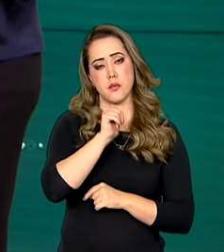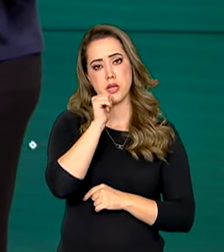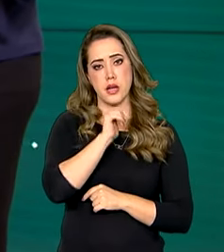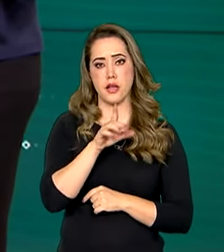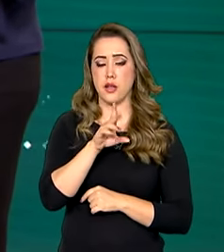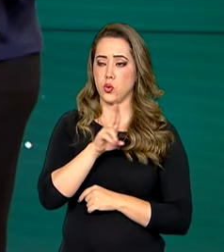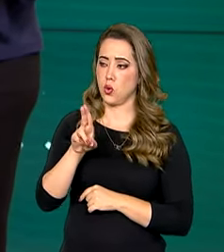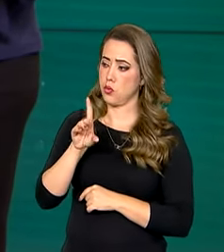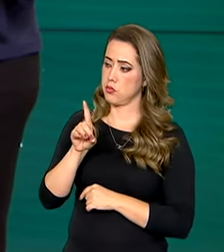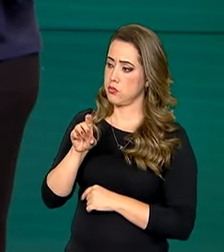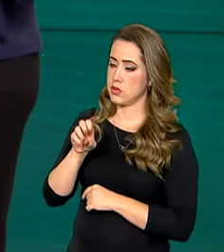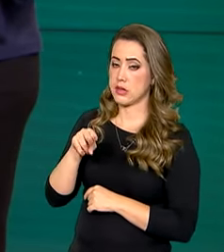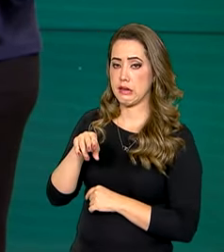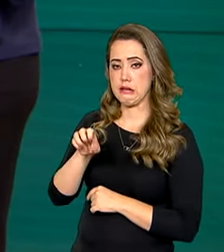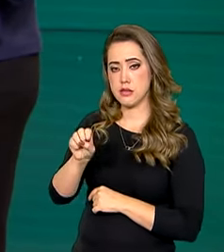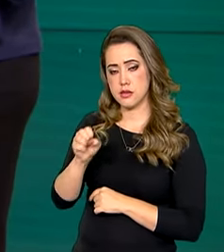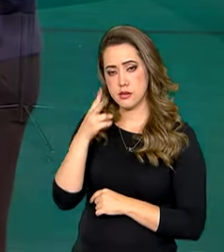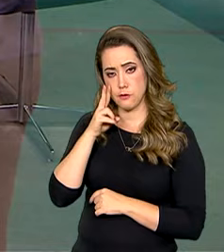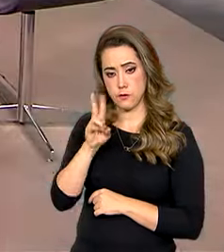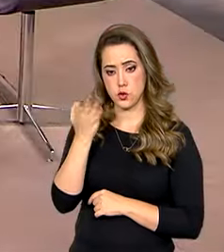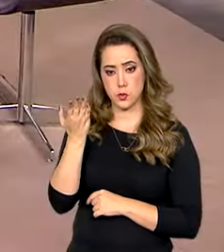Mota Dau. Veja como foi.